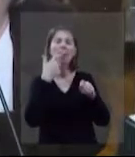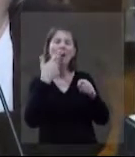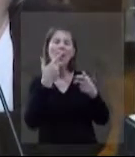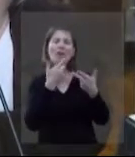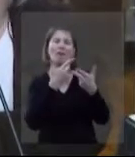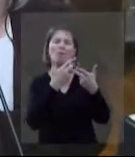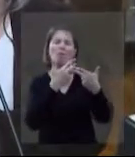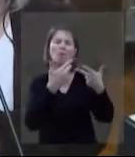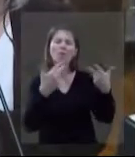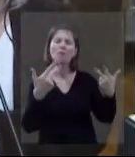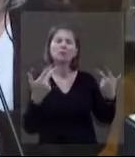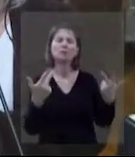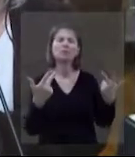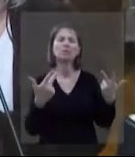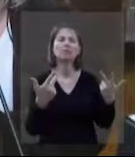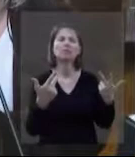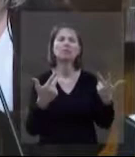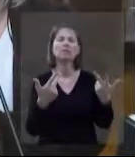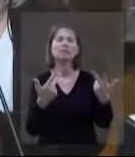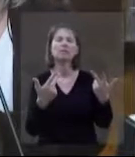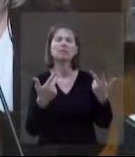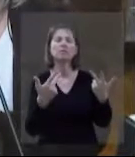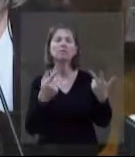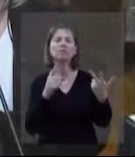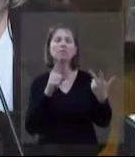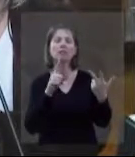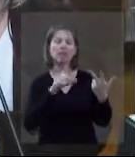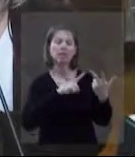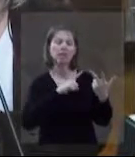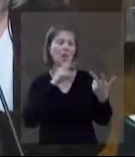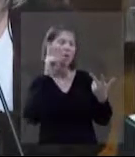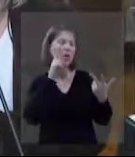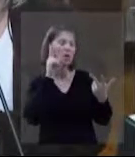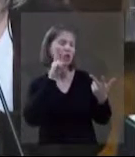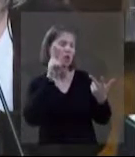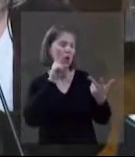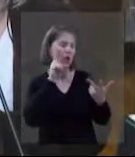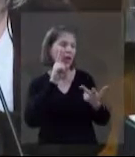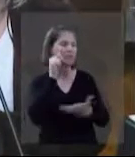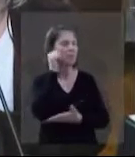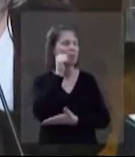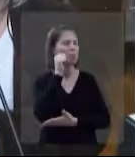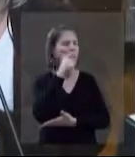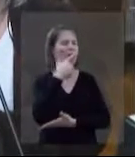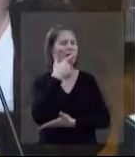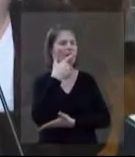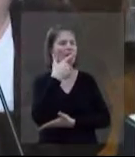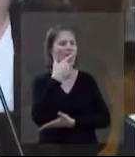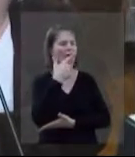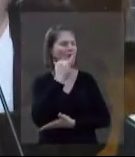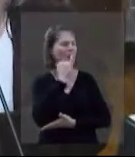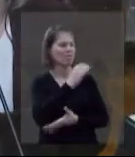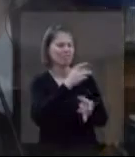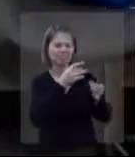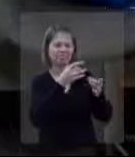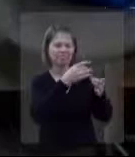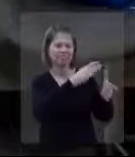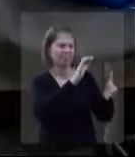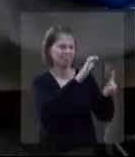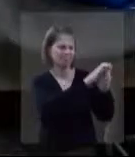ver também, da cestante. E... Que até na historinha, no início ali, a mulher larga o